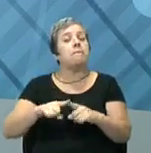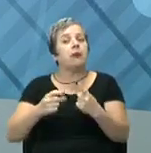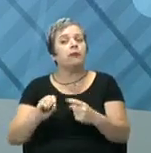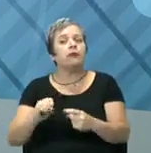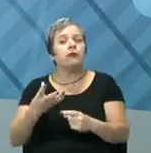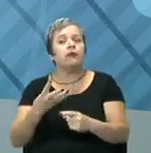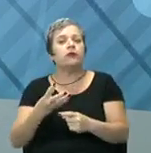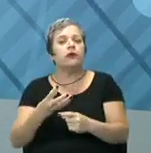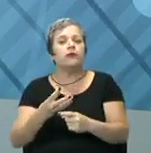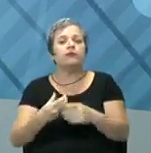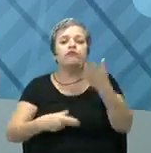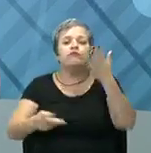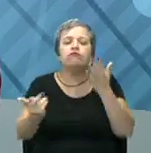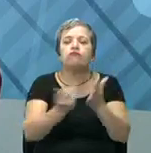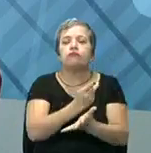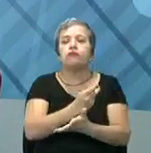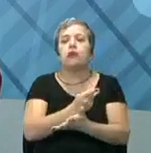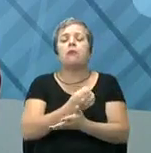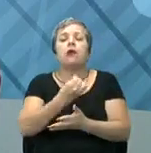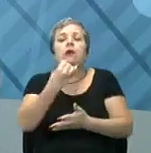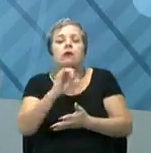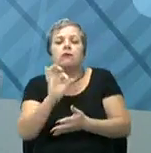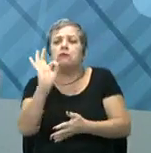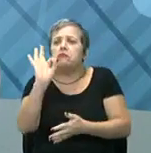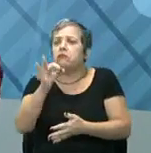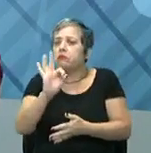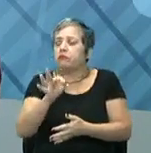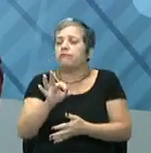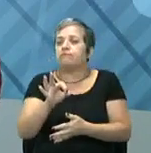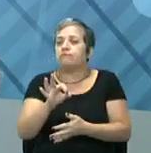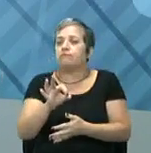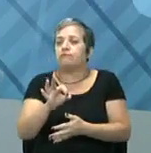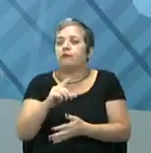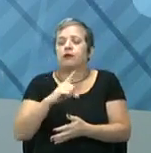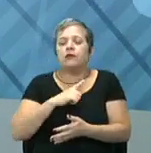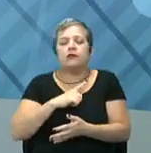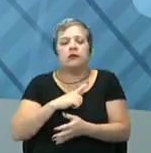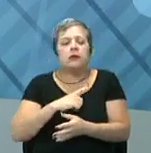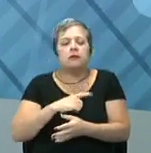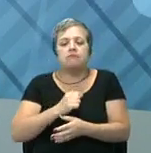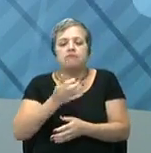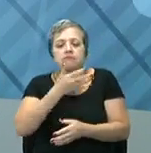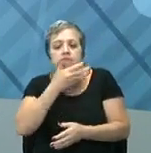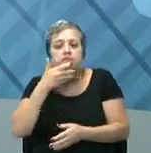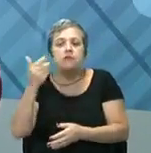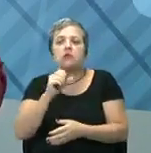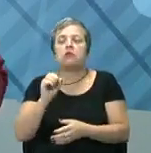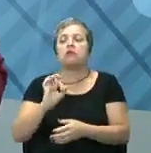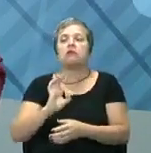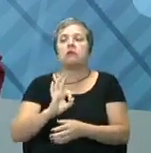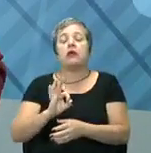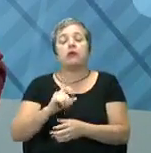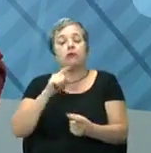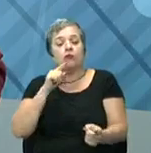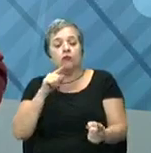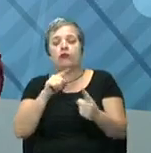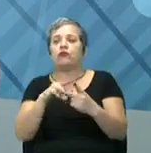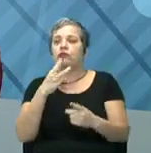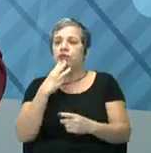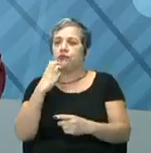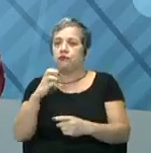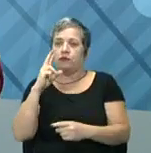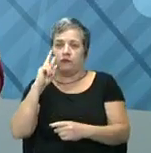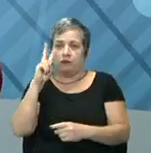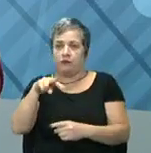disfunção. Mas se ela agir da forma correta, ela vai ter eficiência máxima. E essa é a intenção do Weber.